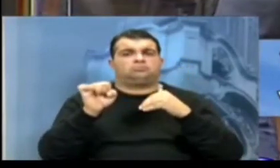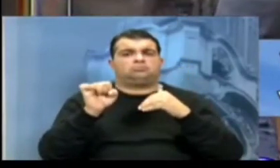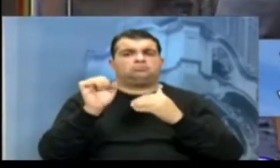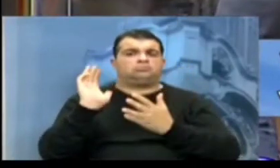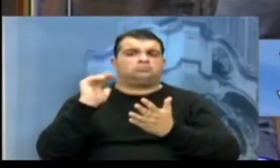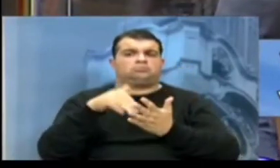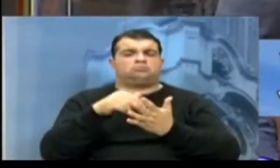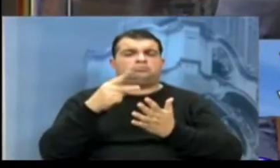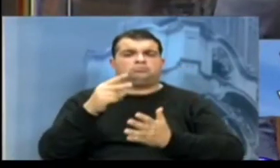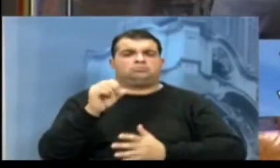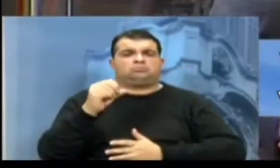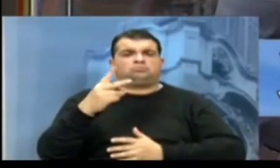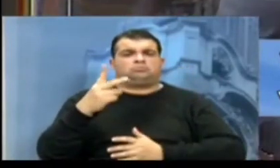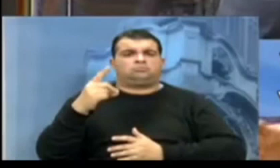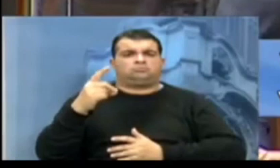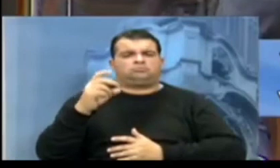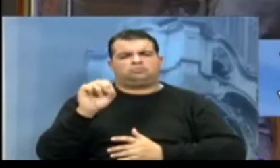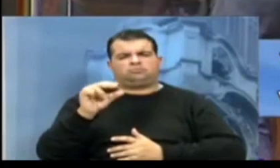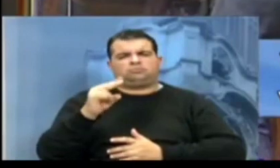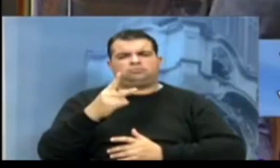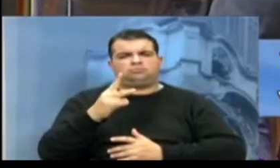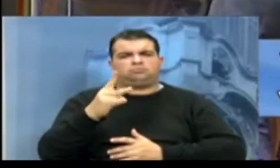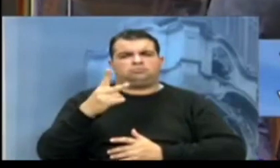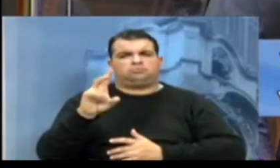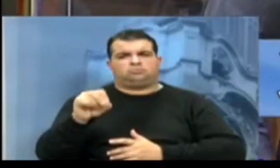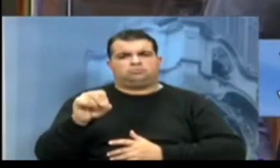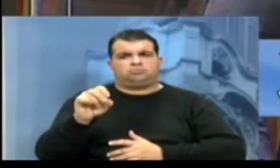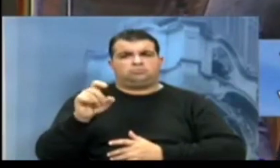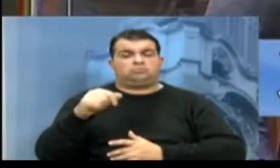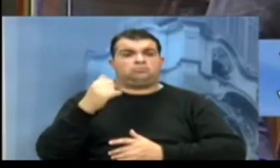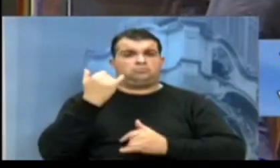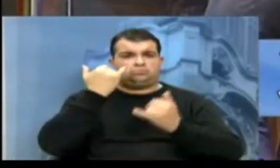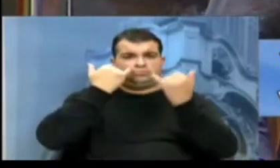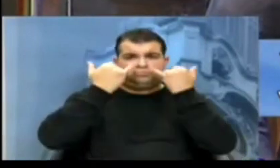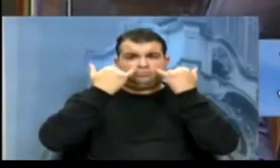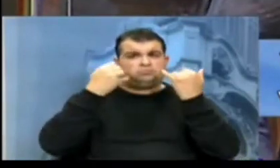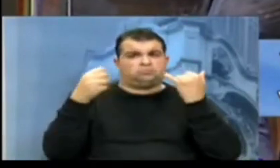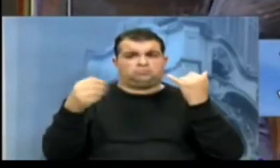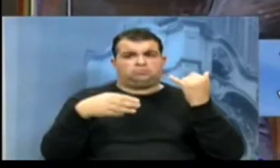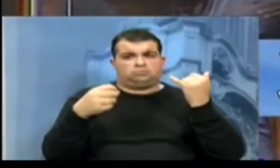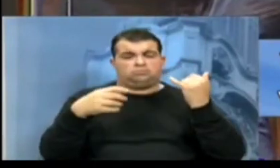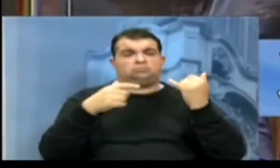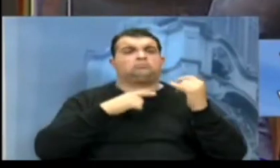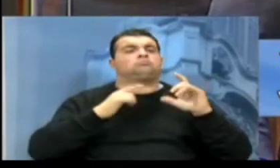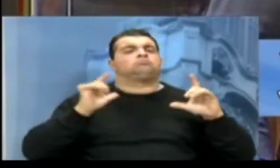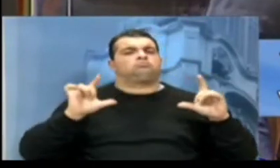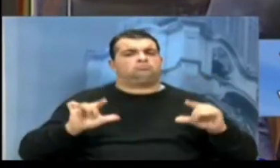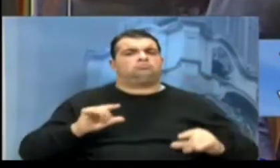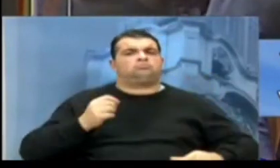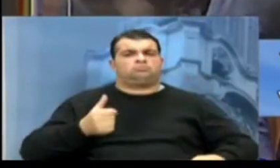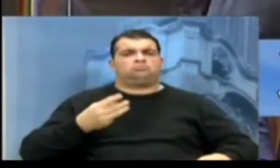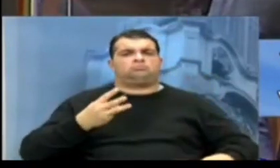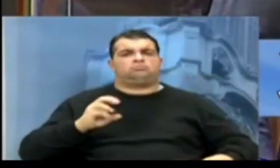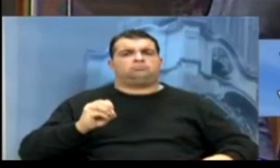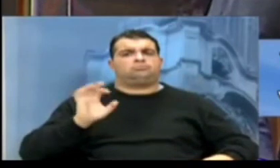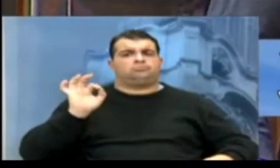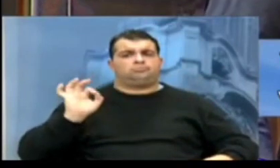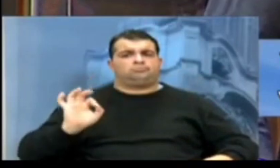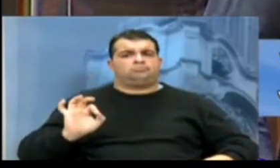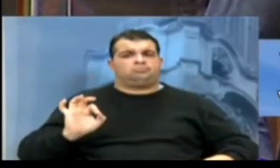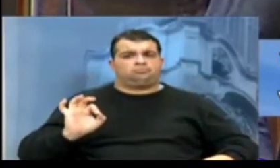2021, ou 2020, que é o dado mais atualizado, nós tivemos uma redução de quase 30%